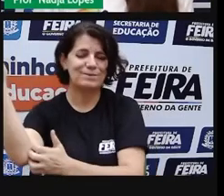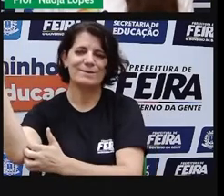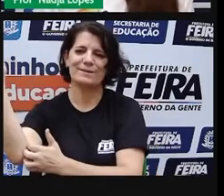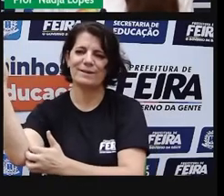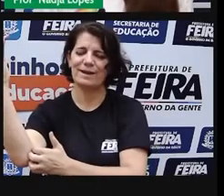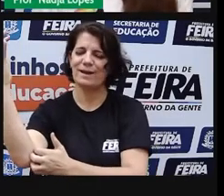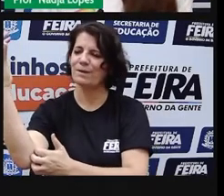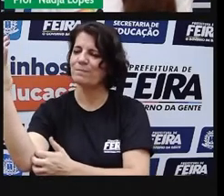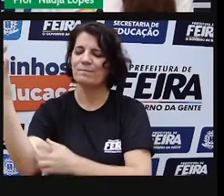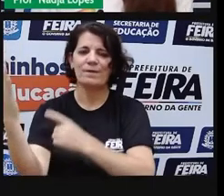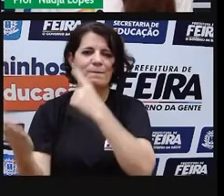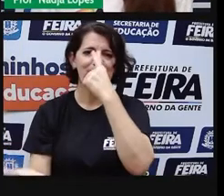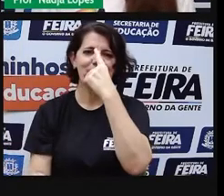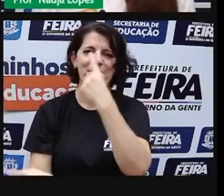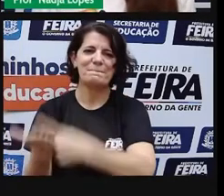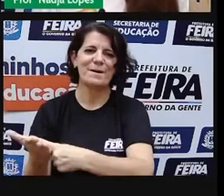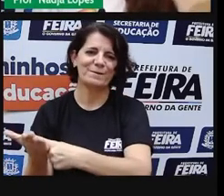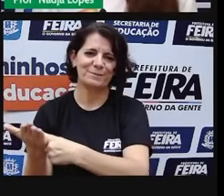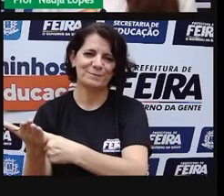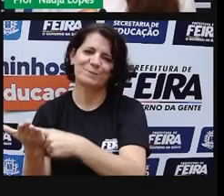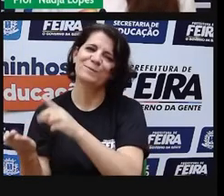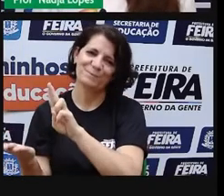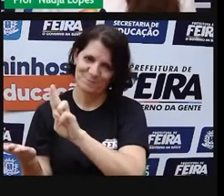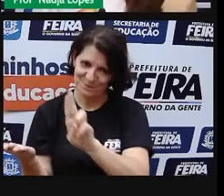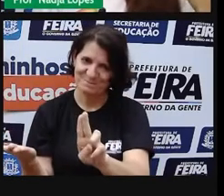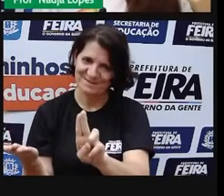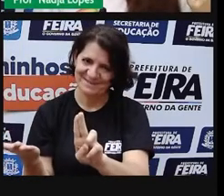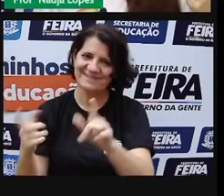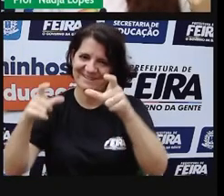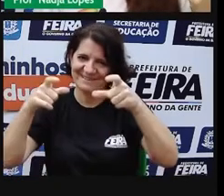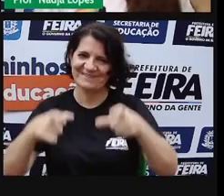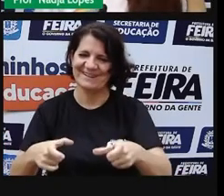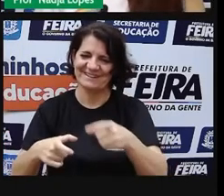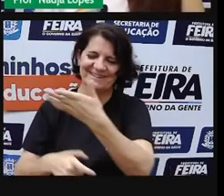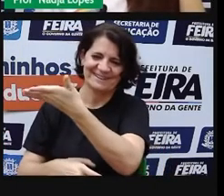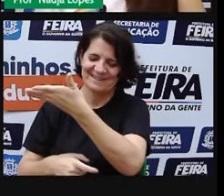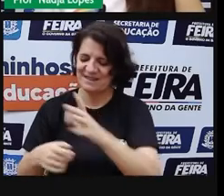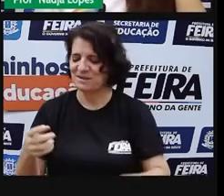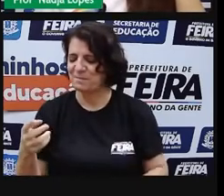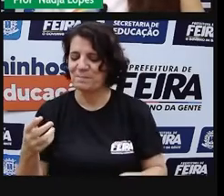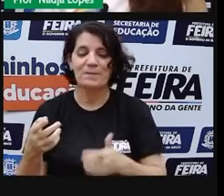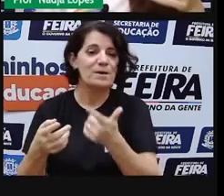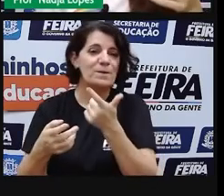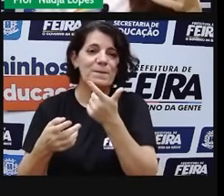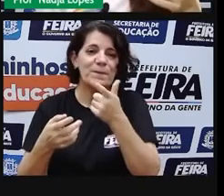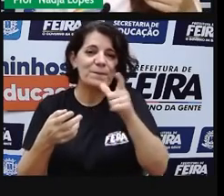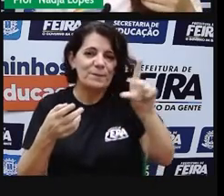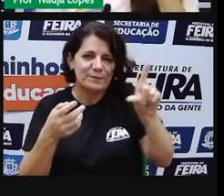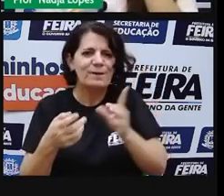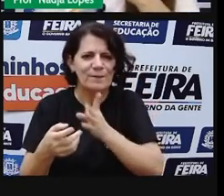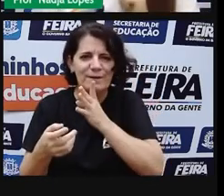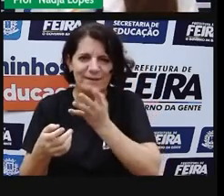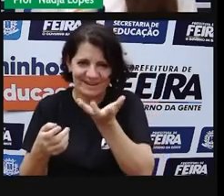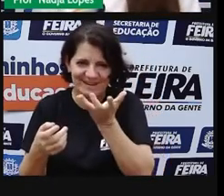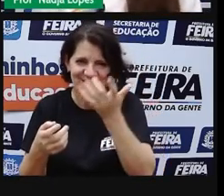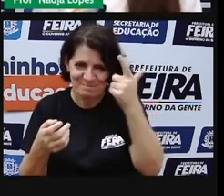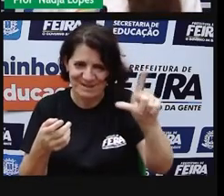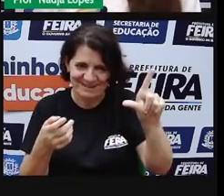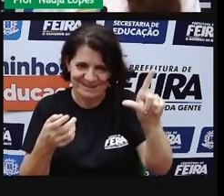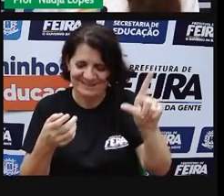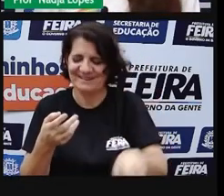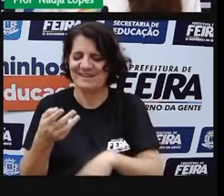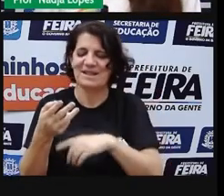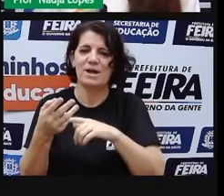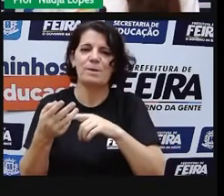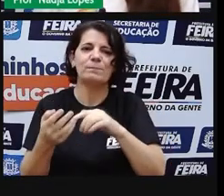Barauna, e ficou o nome também do bairro. Legal, né? Quer conhecer mais um pouquinho? Bora conhecer o